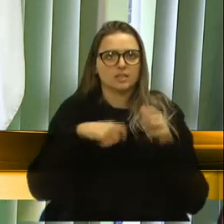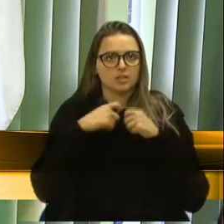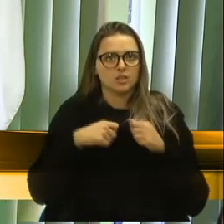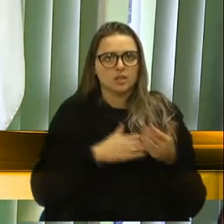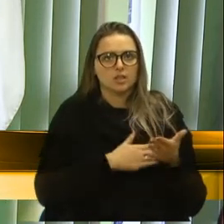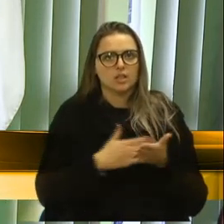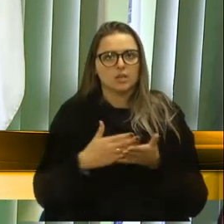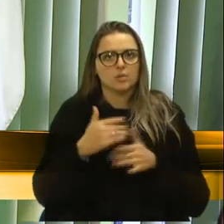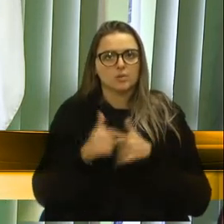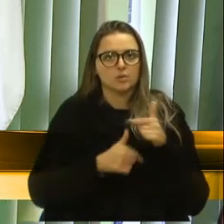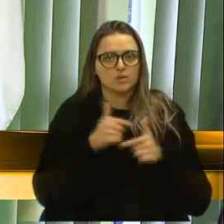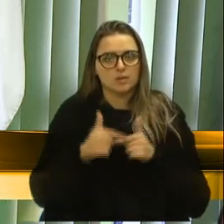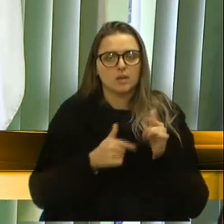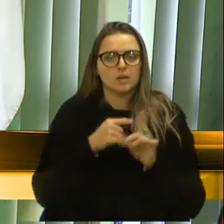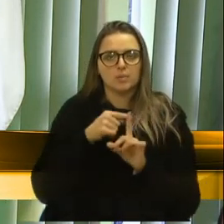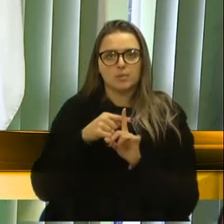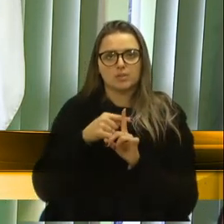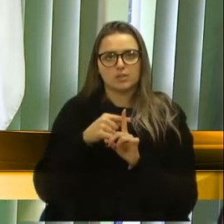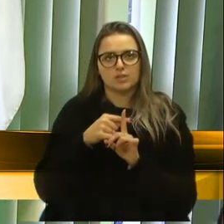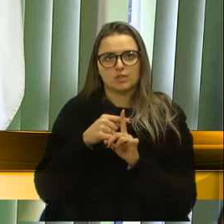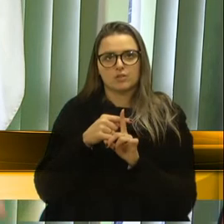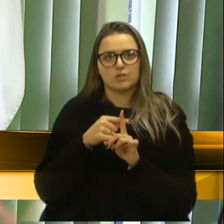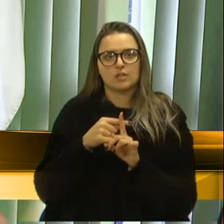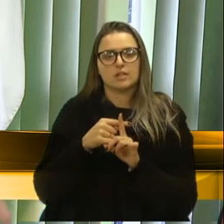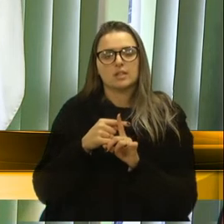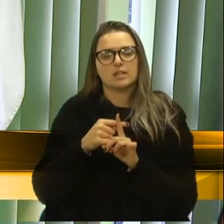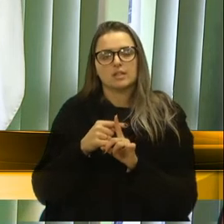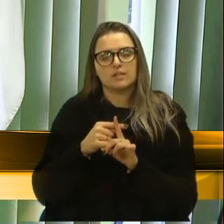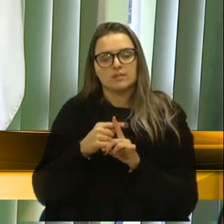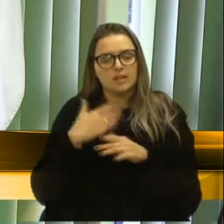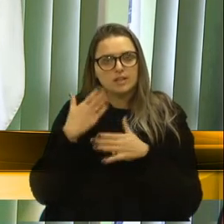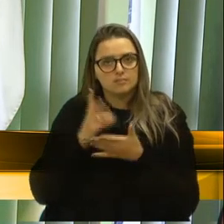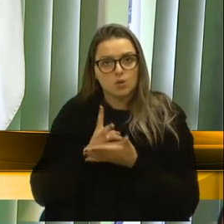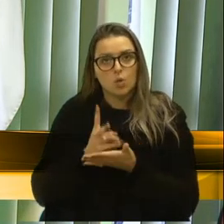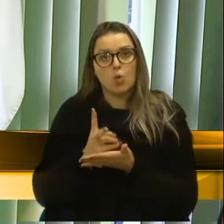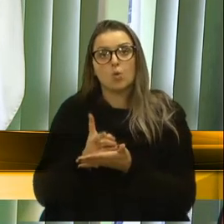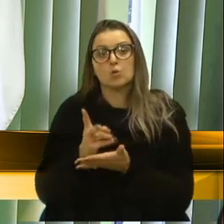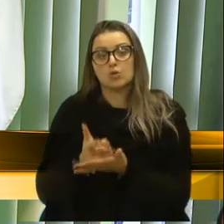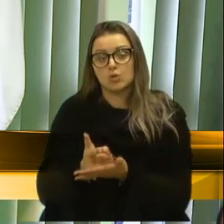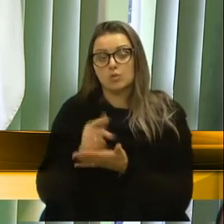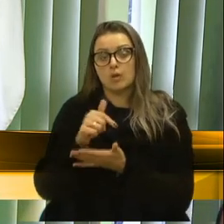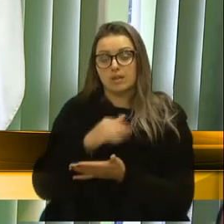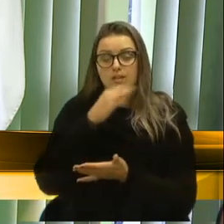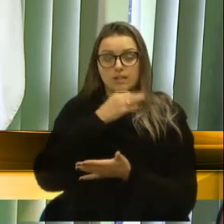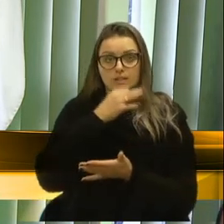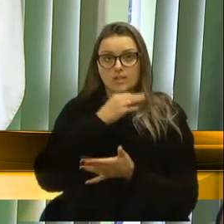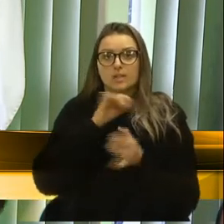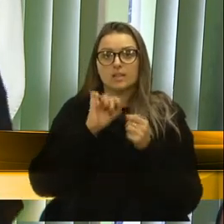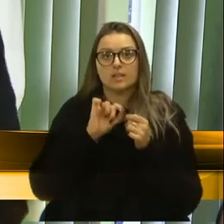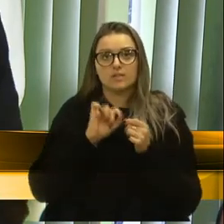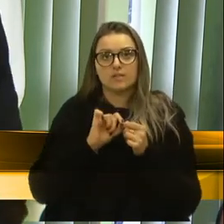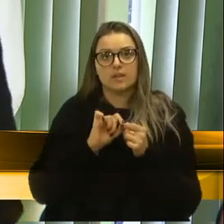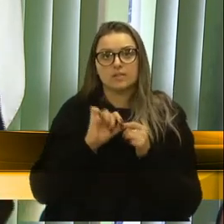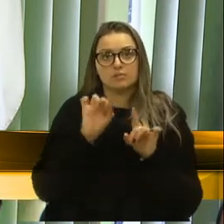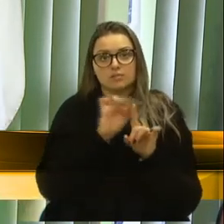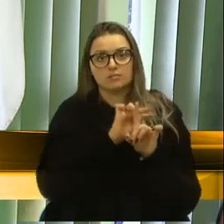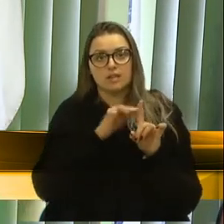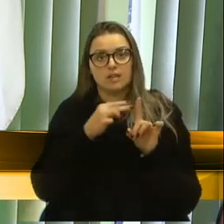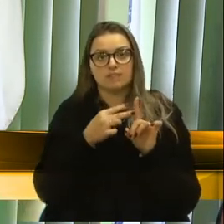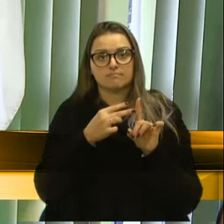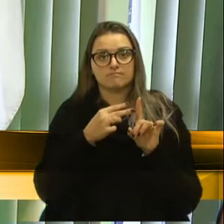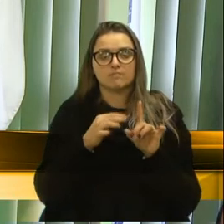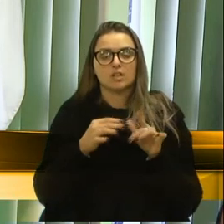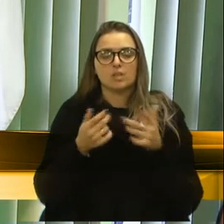esse trabalho tão bonito que vai surgir, que vai dar aí a Caxiú do Sul, esse